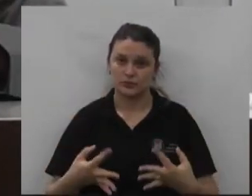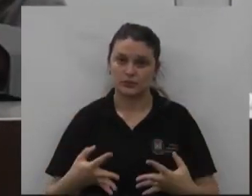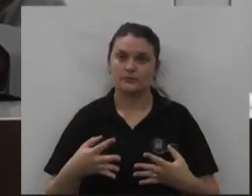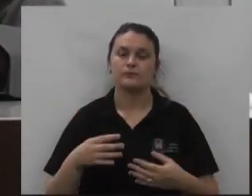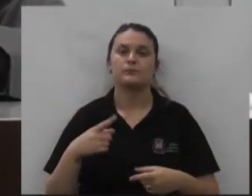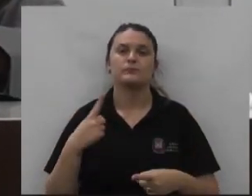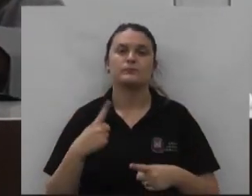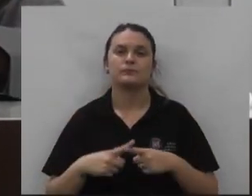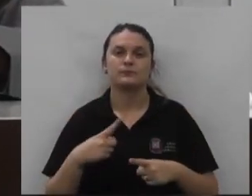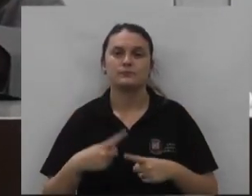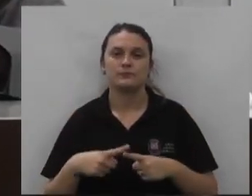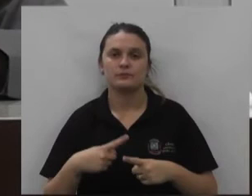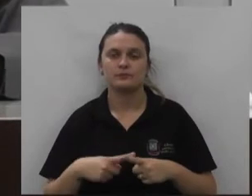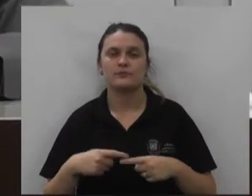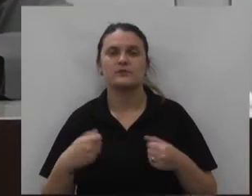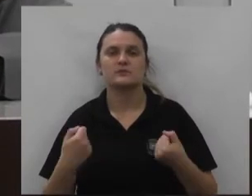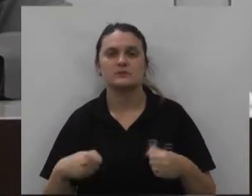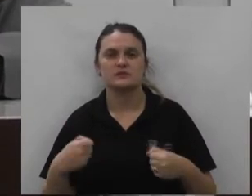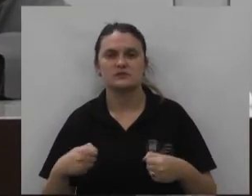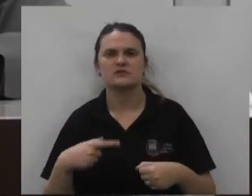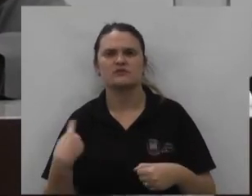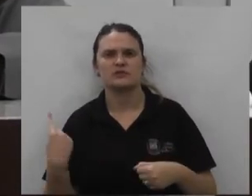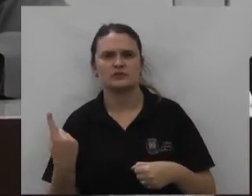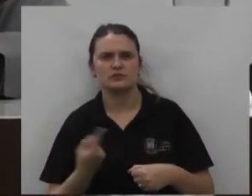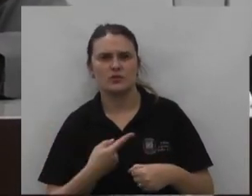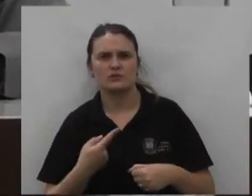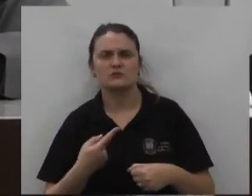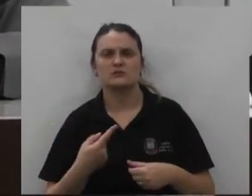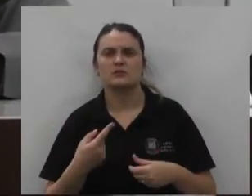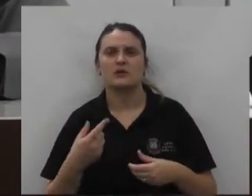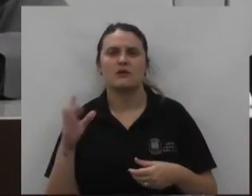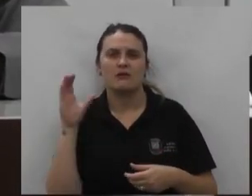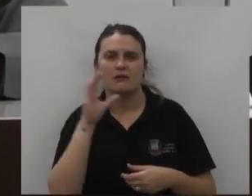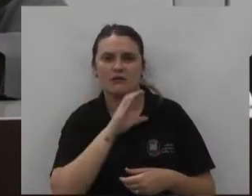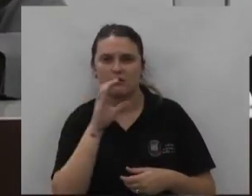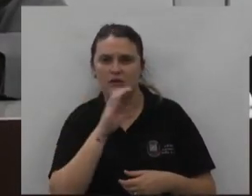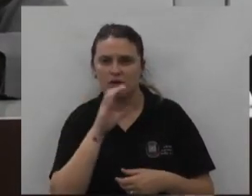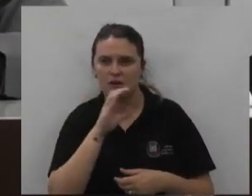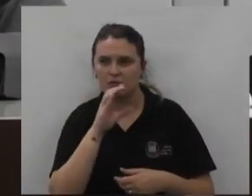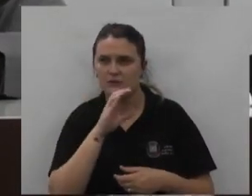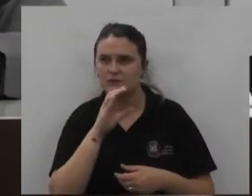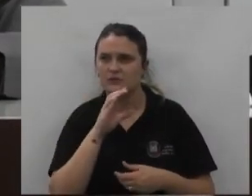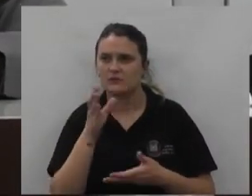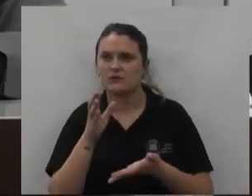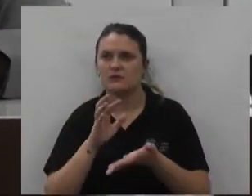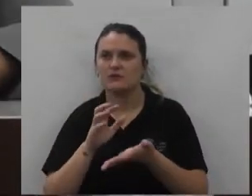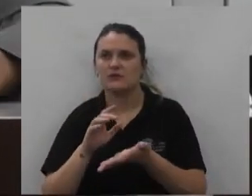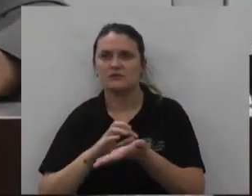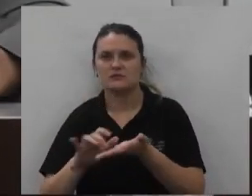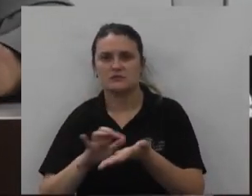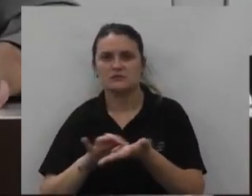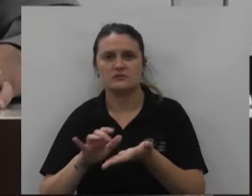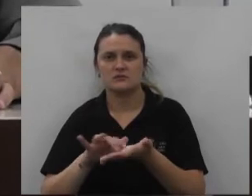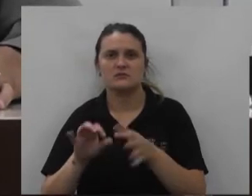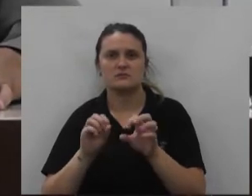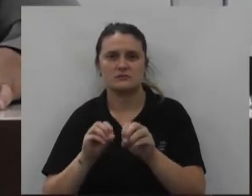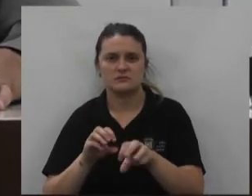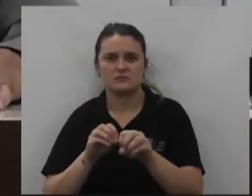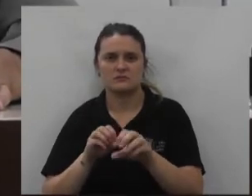então o porquê da necessidade de nós estarmos quanto antes né senhor secretário de